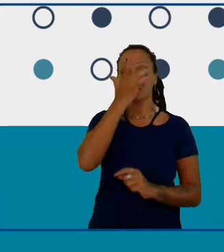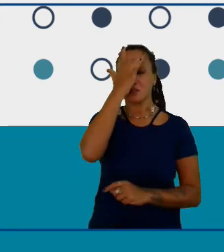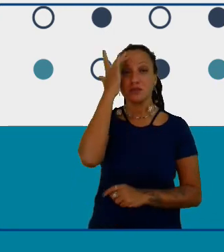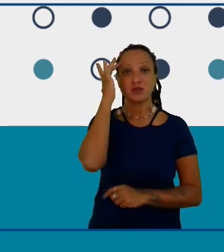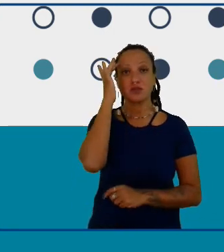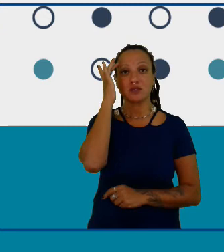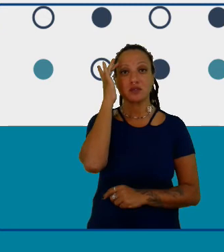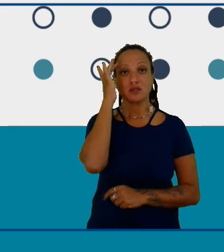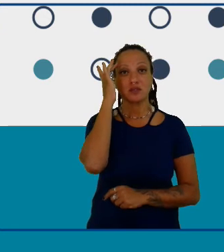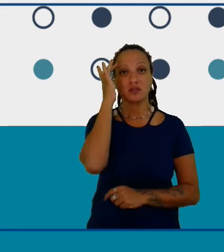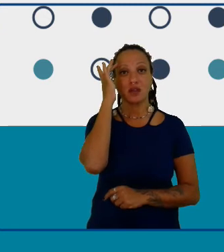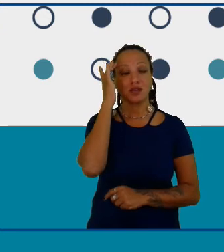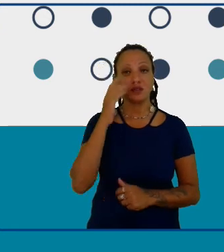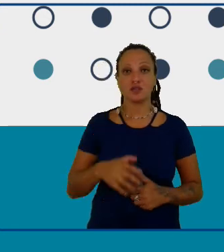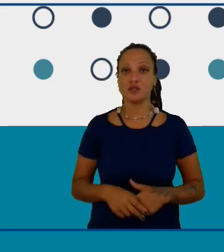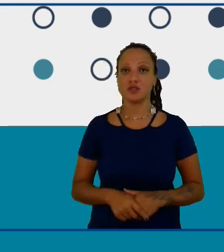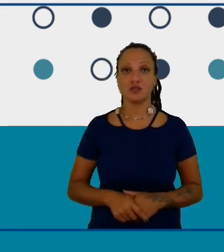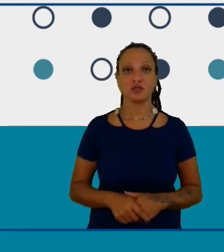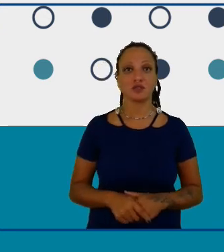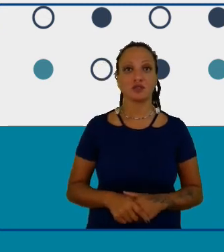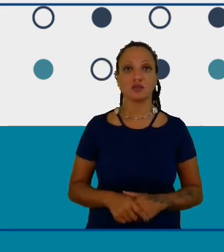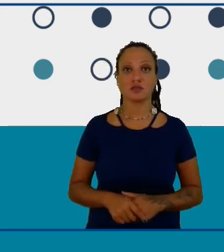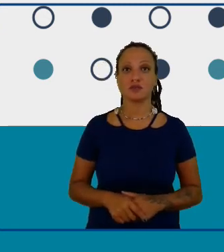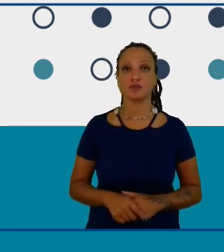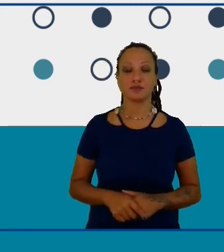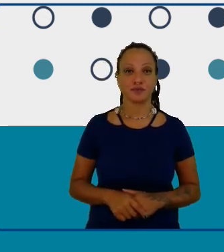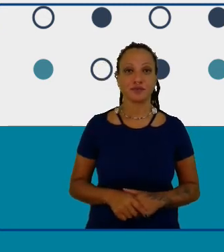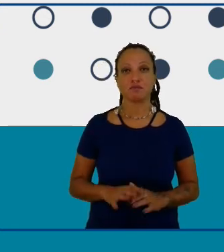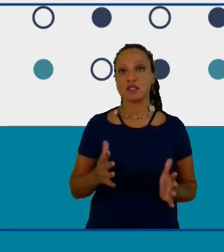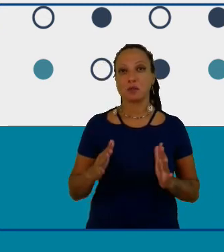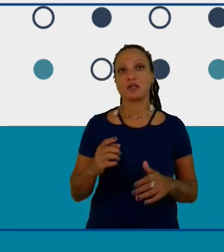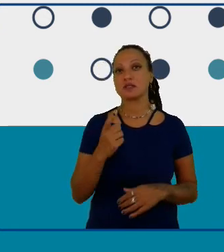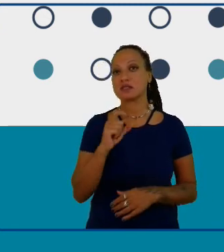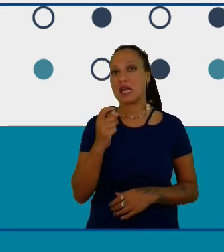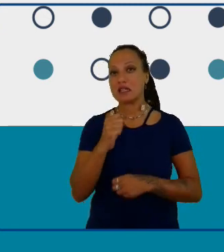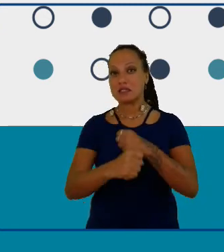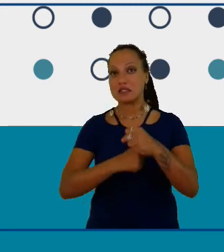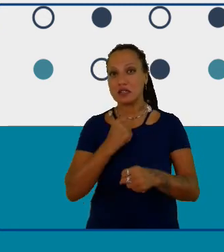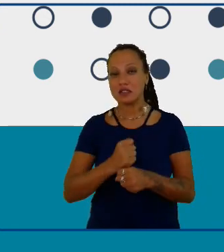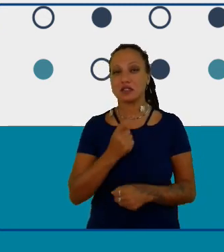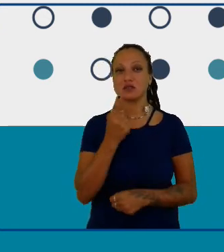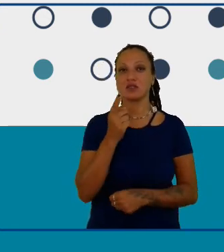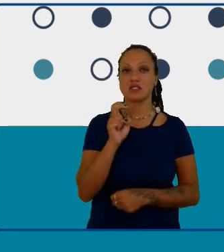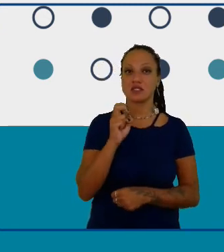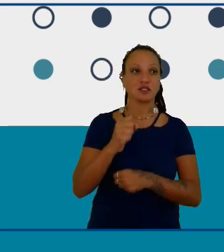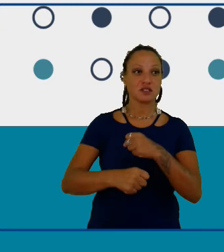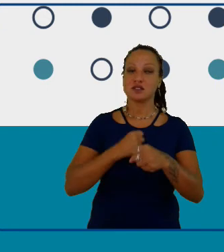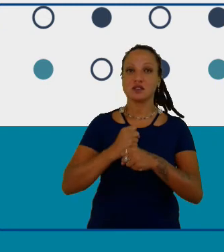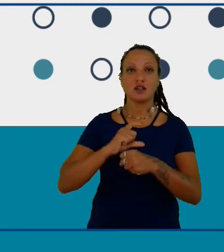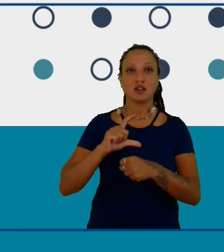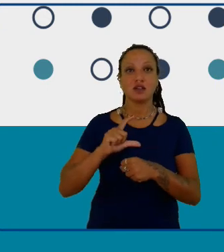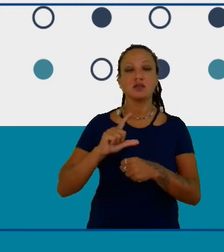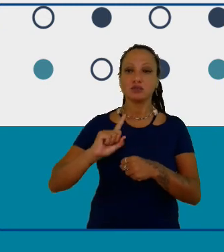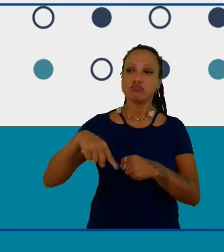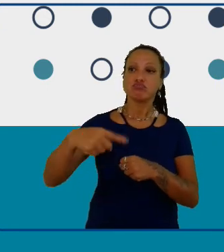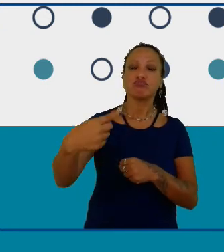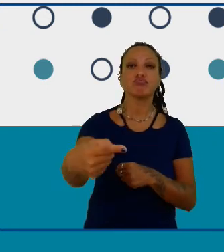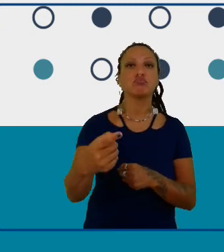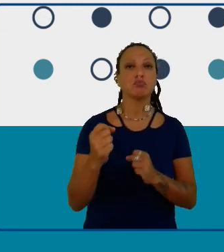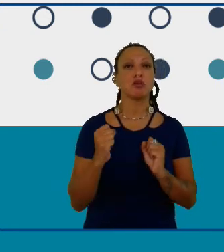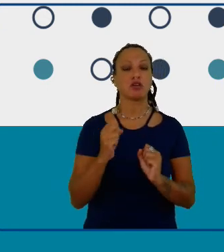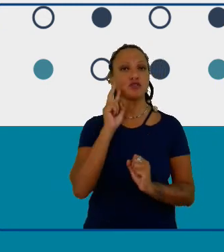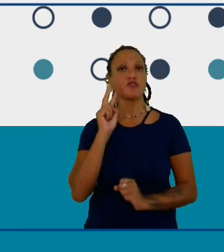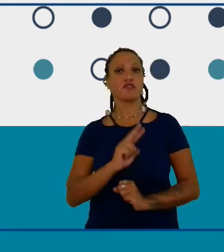isso vai ser eu daqui a 10 anos ou daqui a 15 anos quando as pessoas vêm falam sobre o que